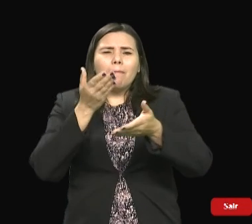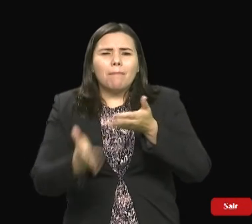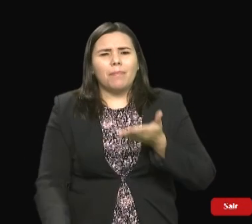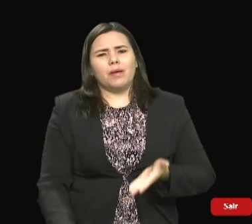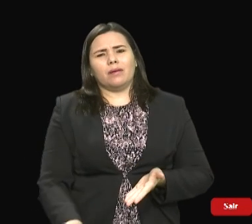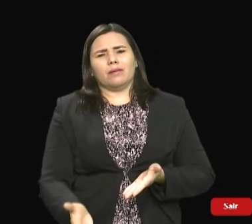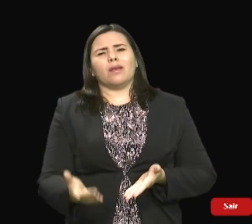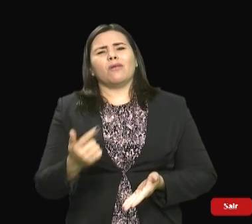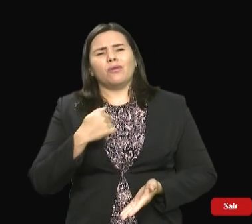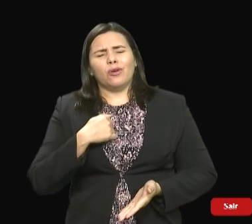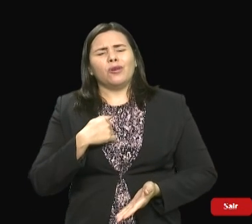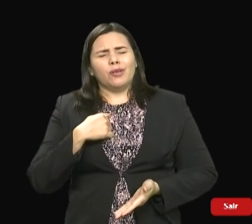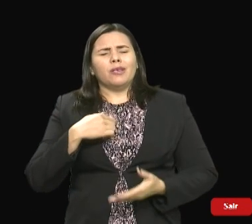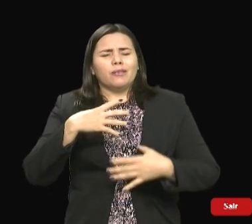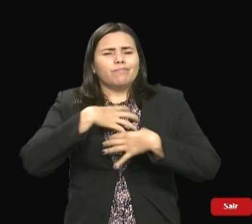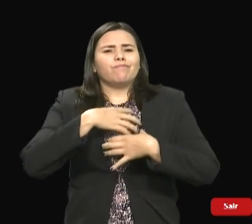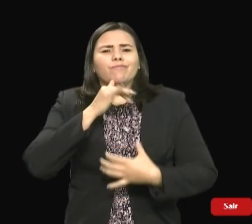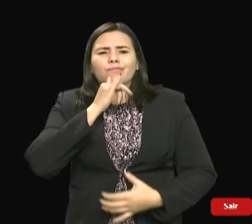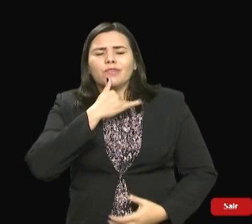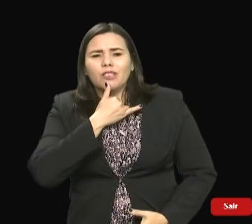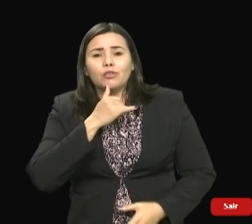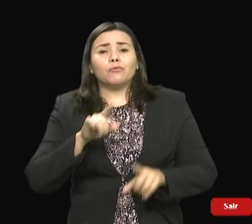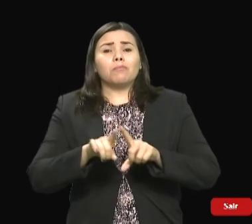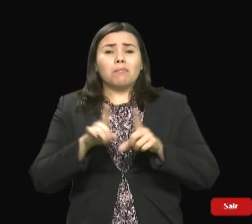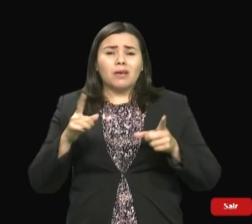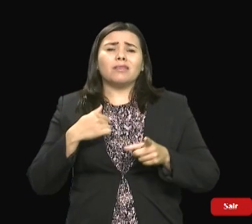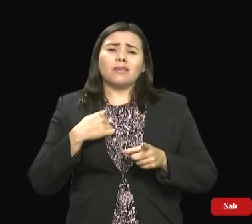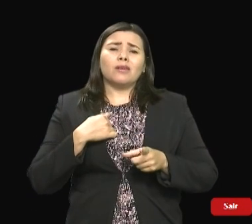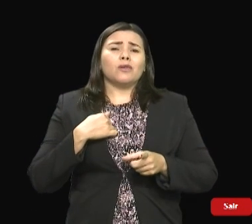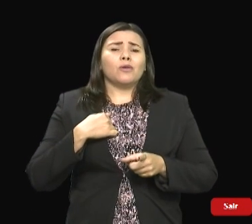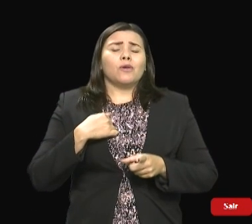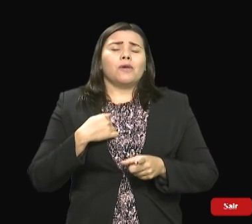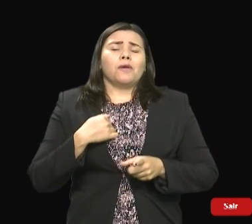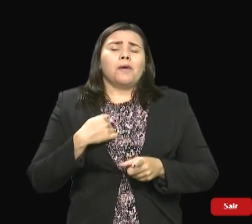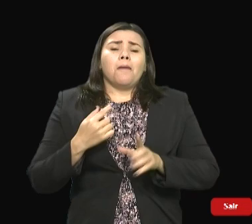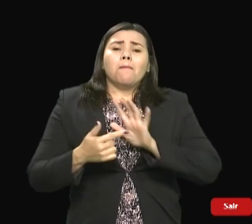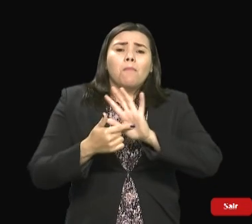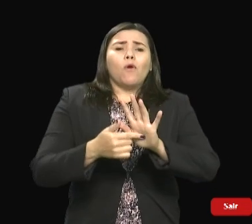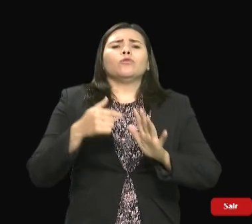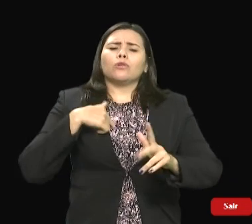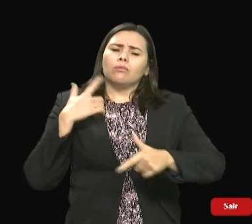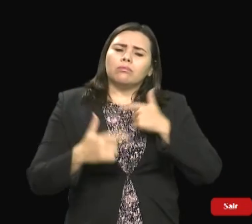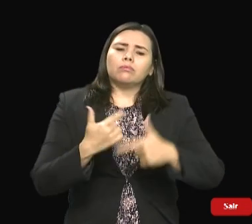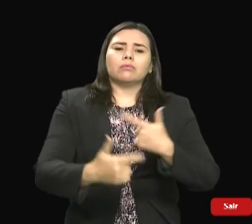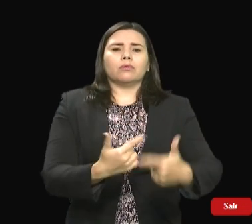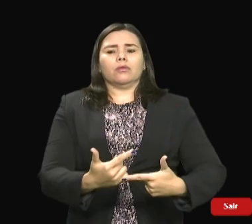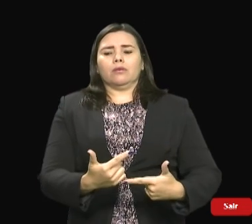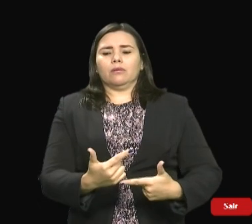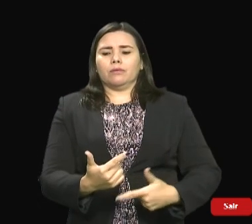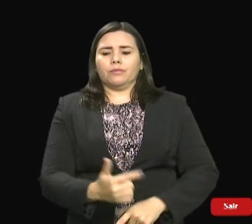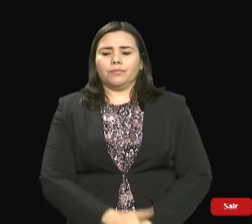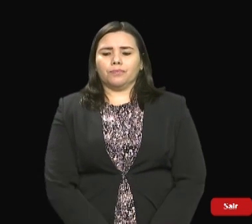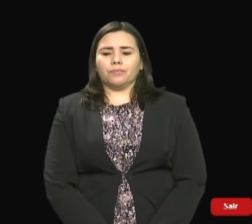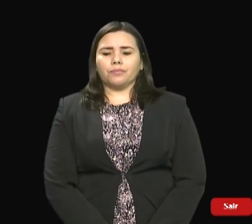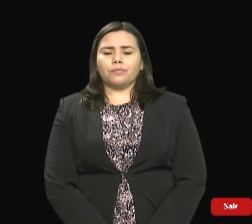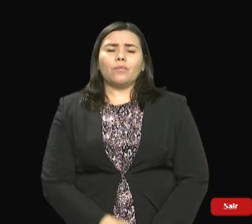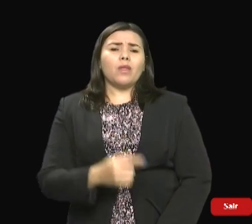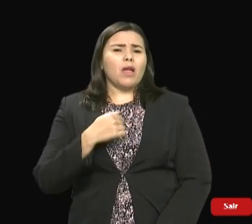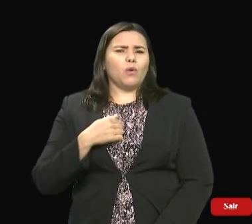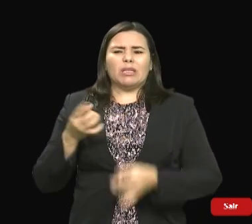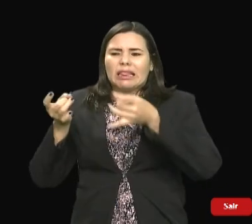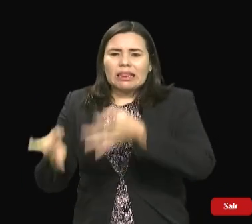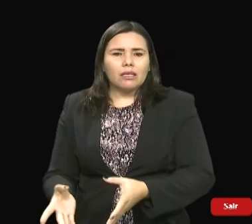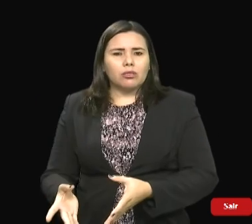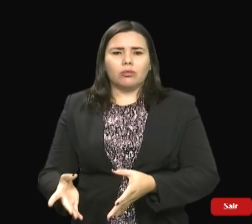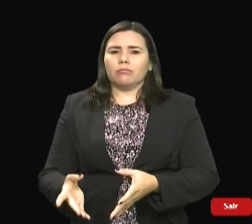isso. E fica, claro, a continuidade do trabalho, porque só fracassa quem desiste. Nunca fui homem de desistir. Portanto,